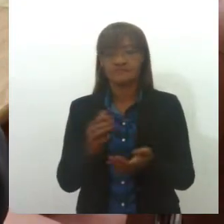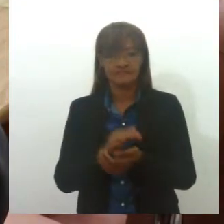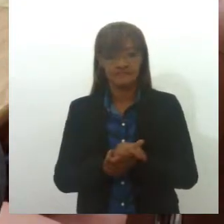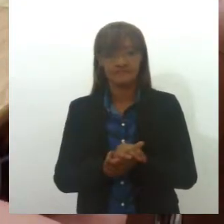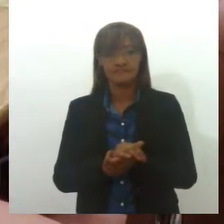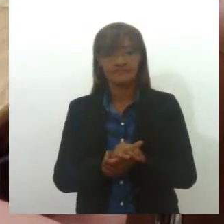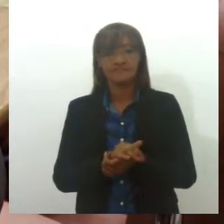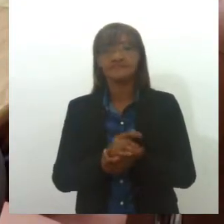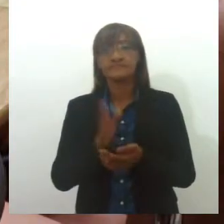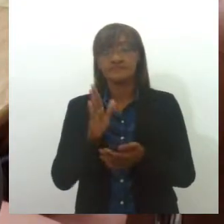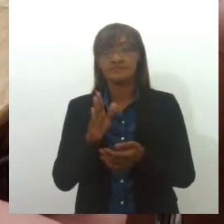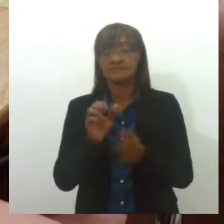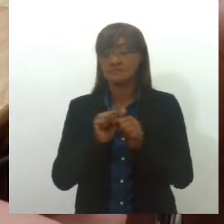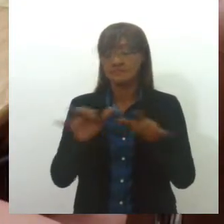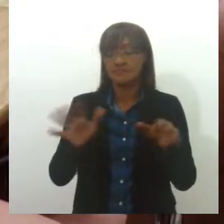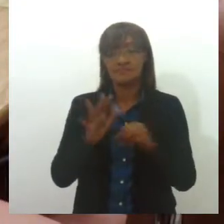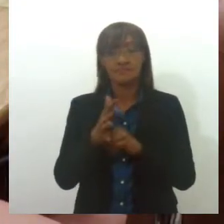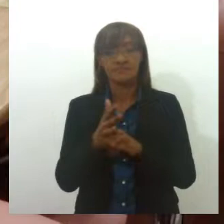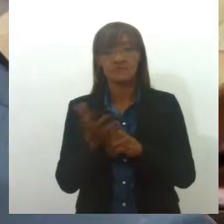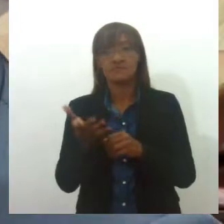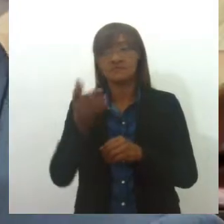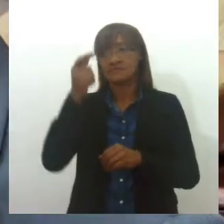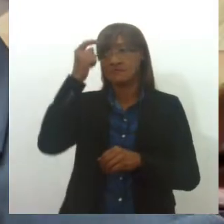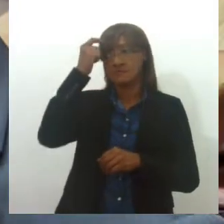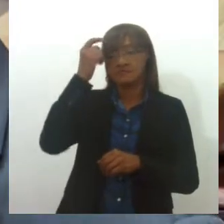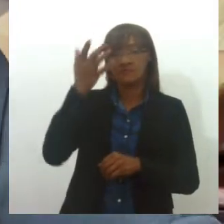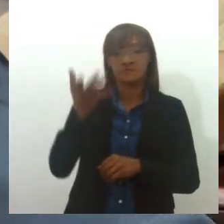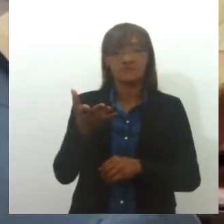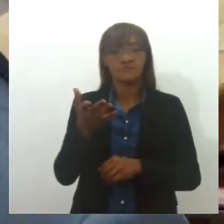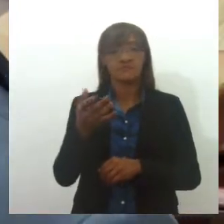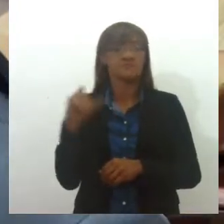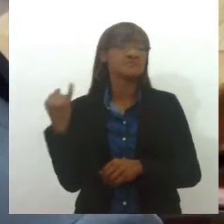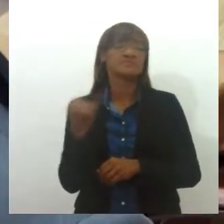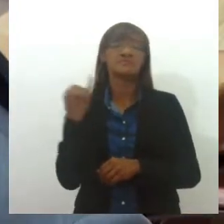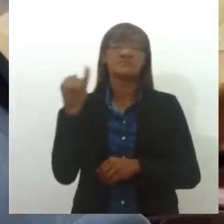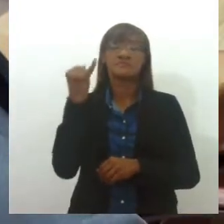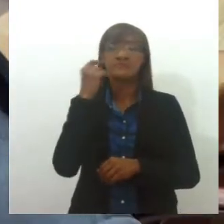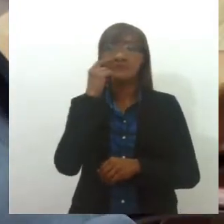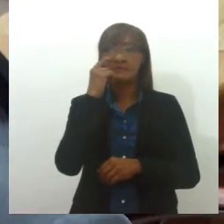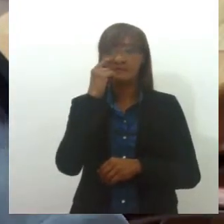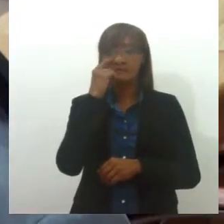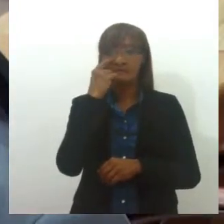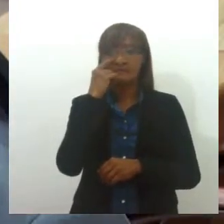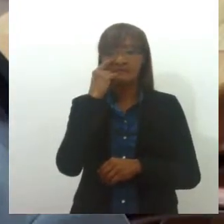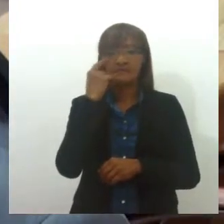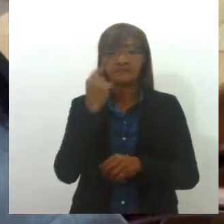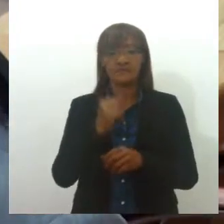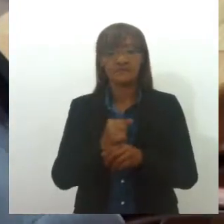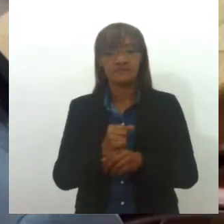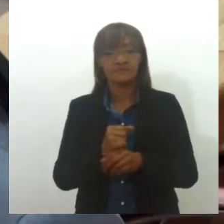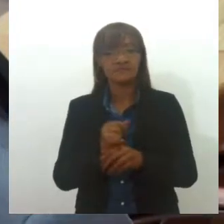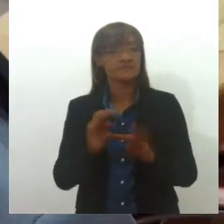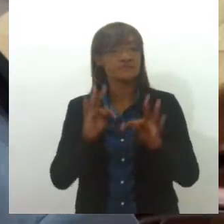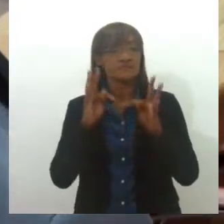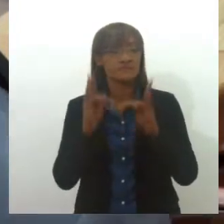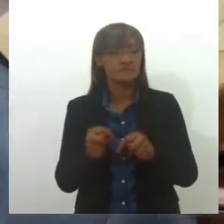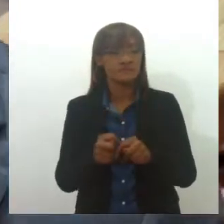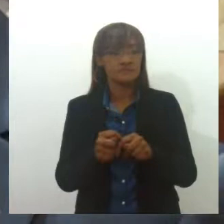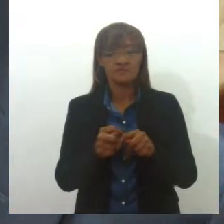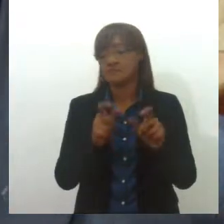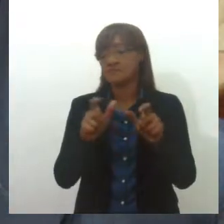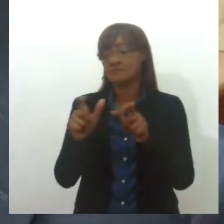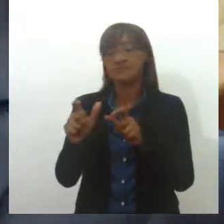né? Por causa da pandemia, tanto na saúde mental. É muito importante essa participação, esses espaços de